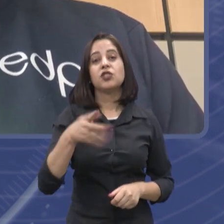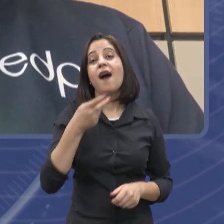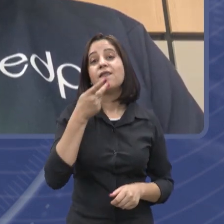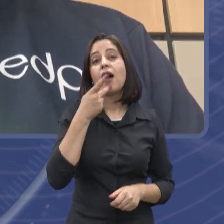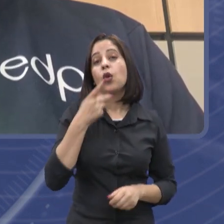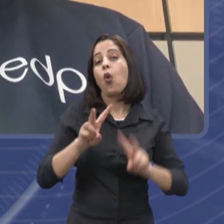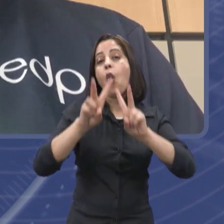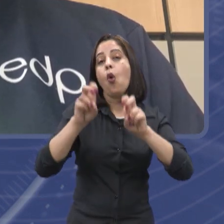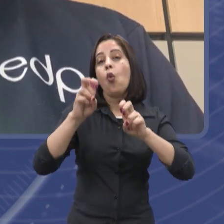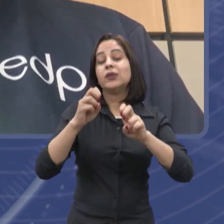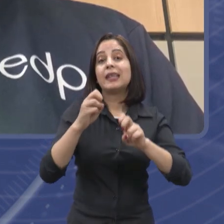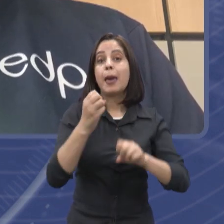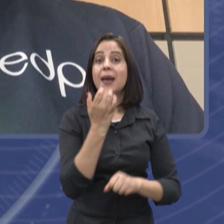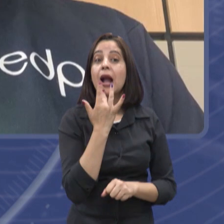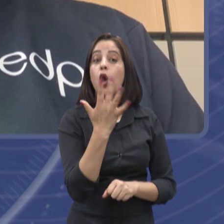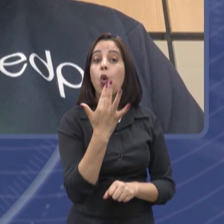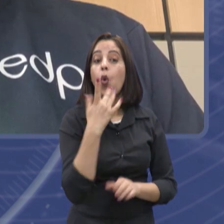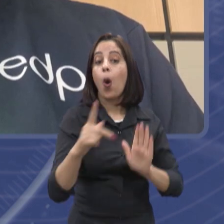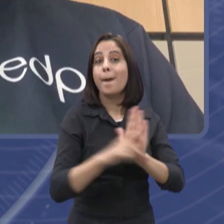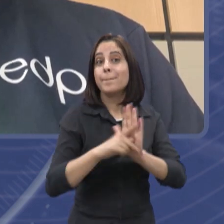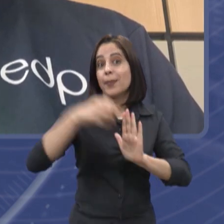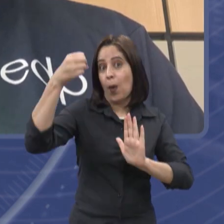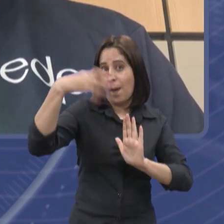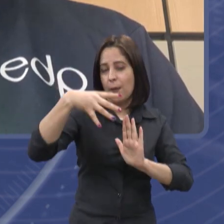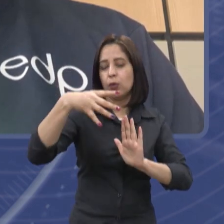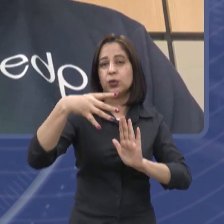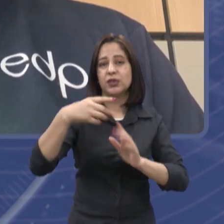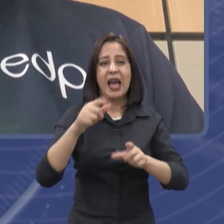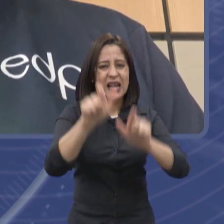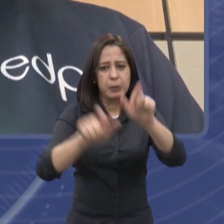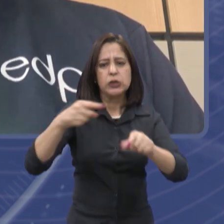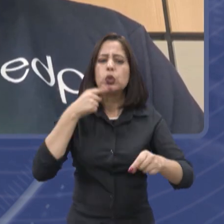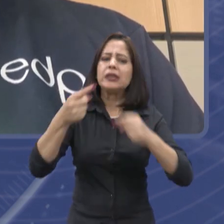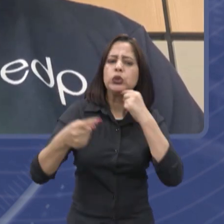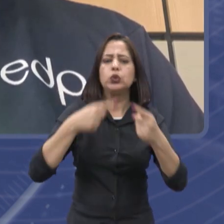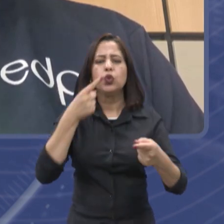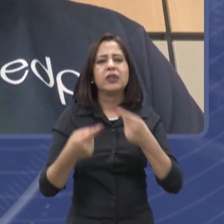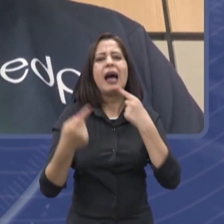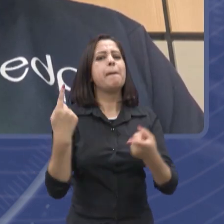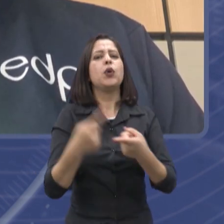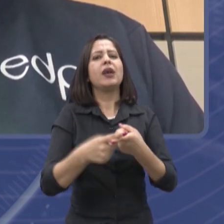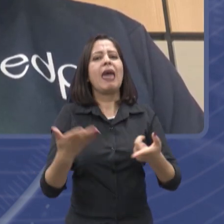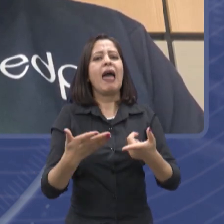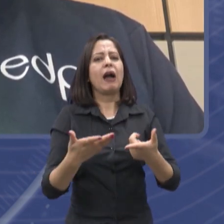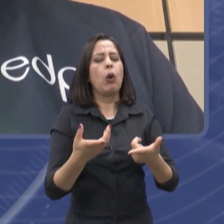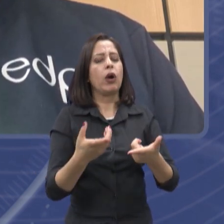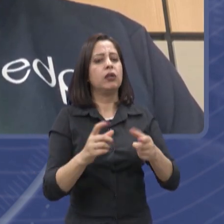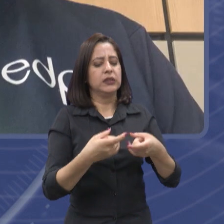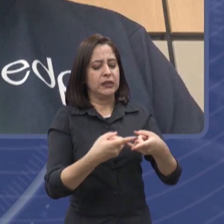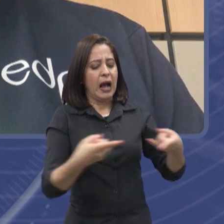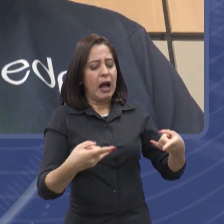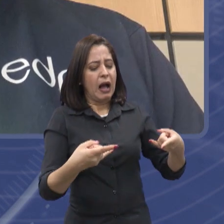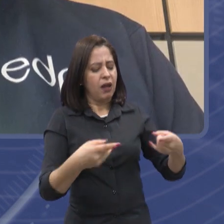tarifárias que ainda causam dúvidas para muita gente, né, como que de fato ela é monitorada. gente